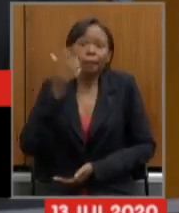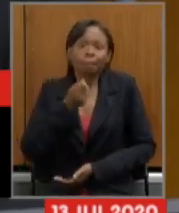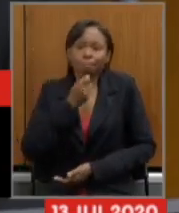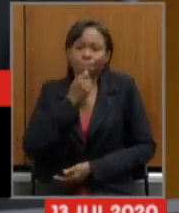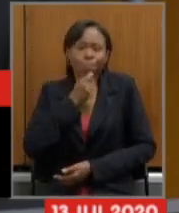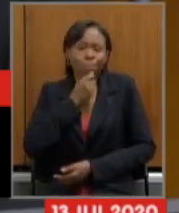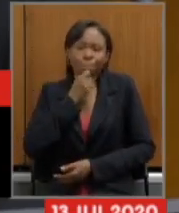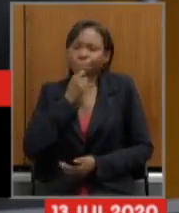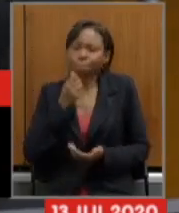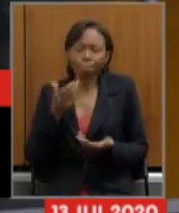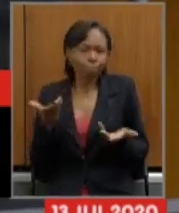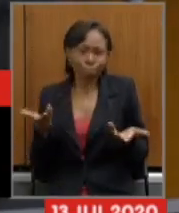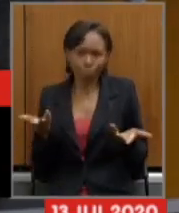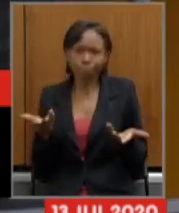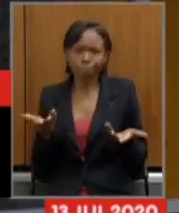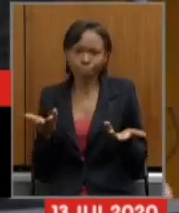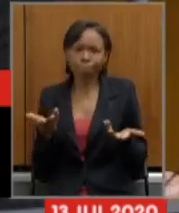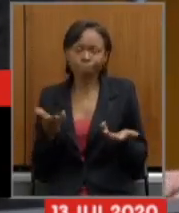Obviamente,